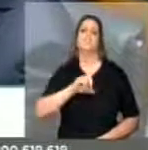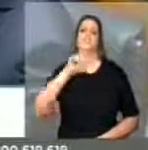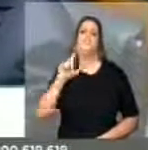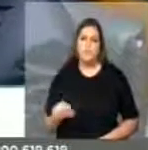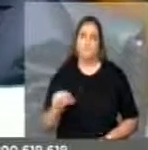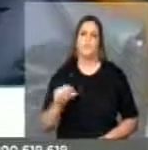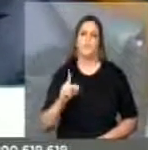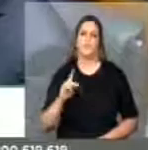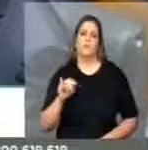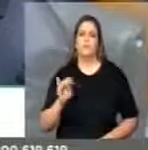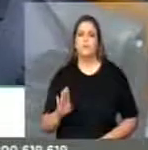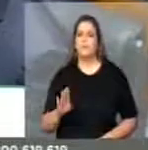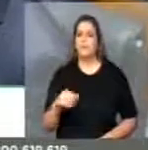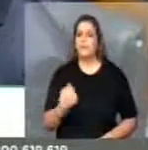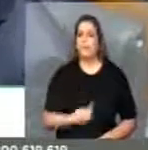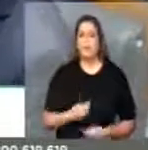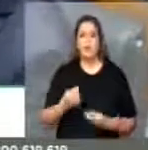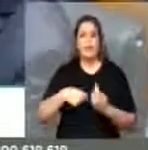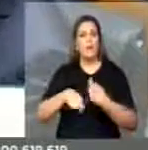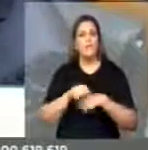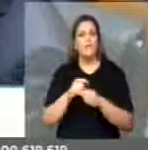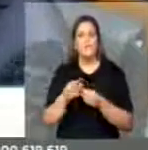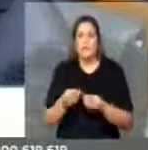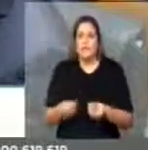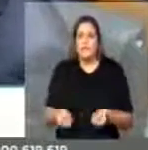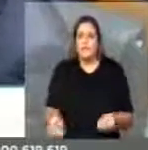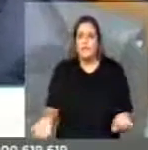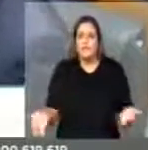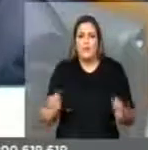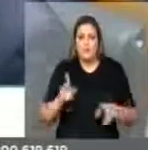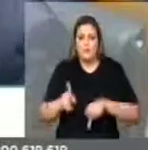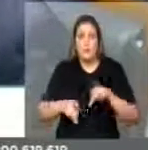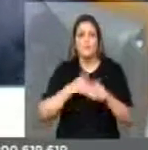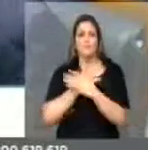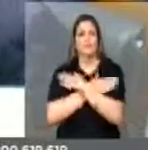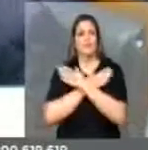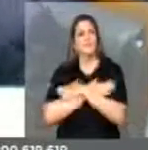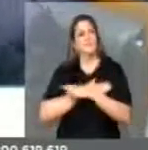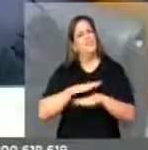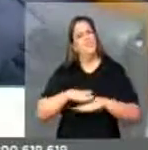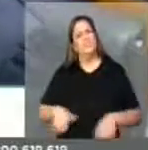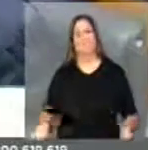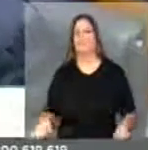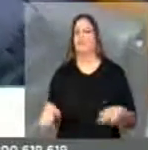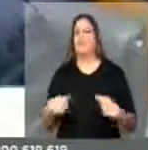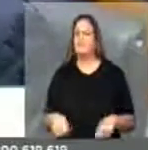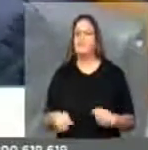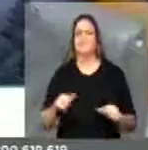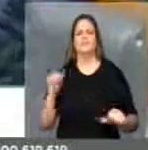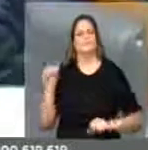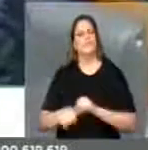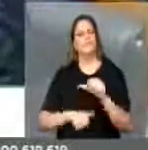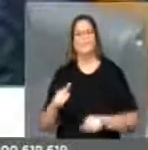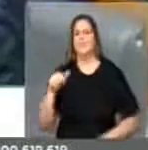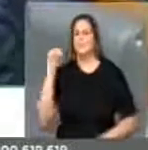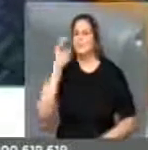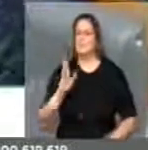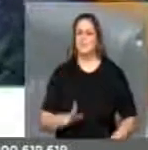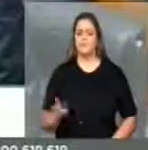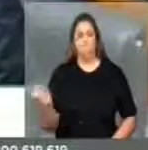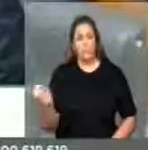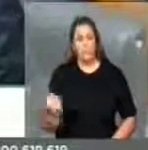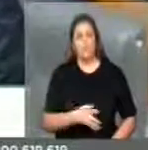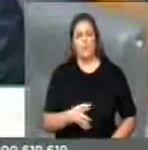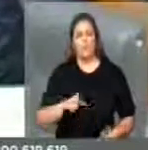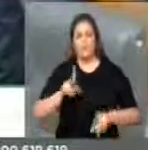Nossa economia está derretendo, nosso povo está sendo desempregado. Chega! Está na hora de passar para um novo Brasil. O Brasil que os